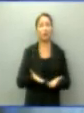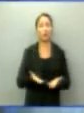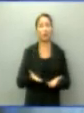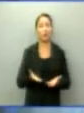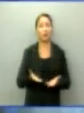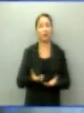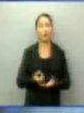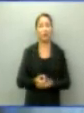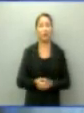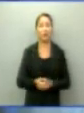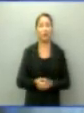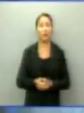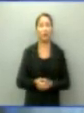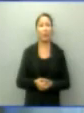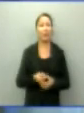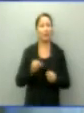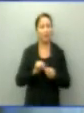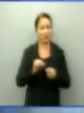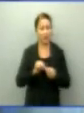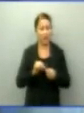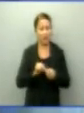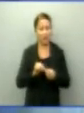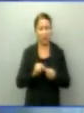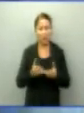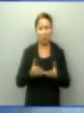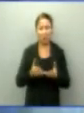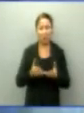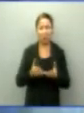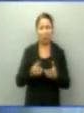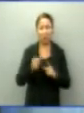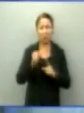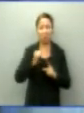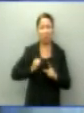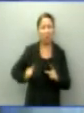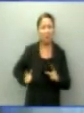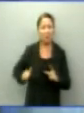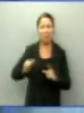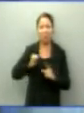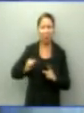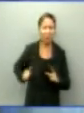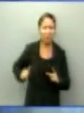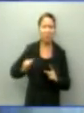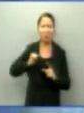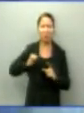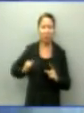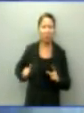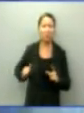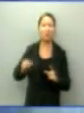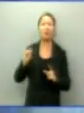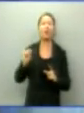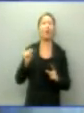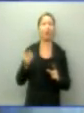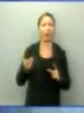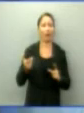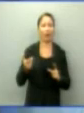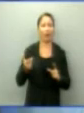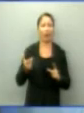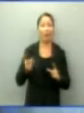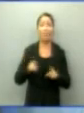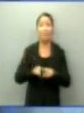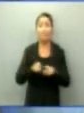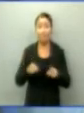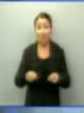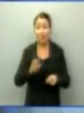postergando, criando medidas paliativas para resolver problemas. Nós temos que buscar uma solução mais